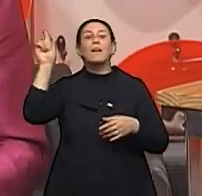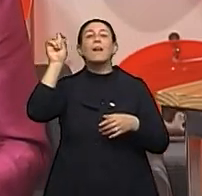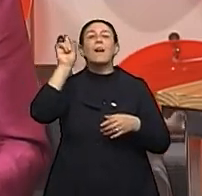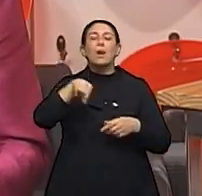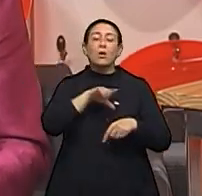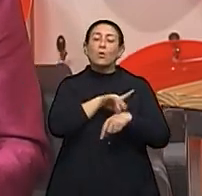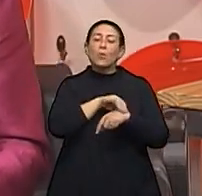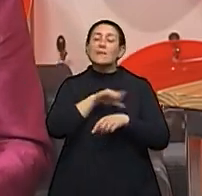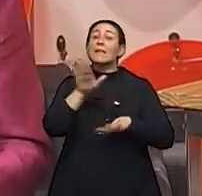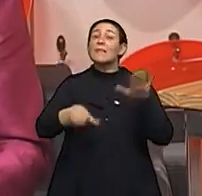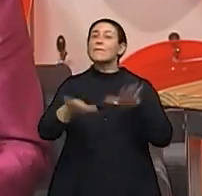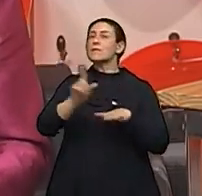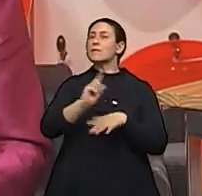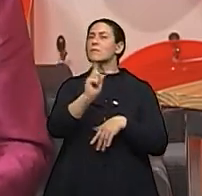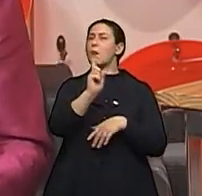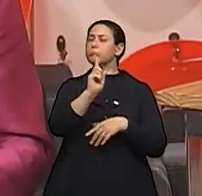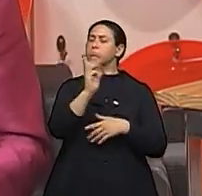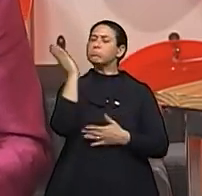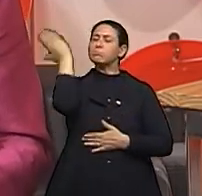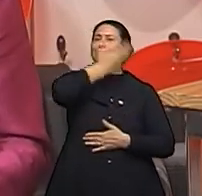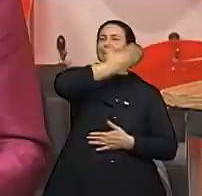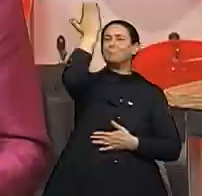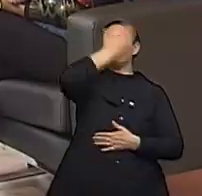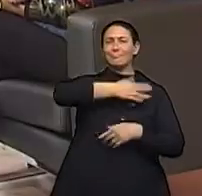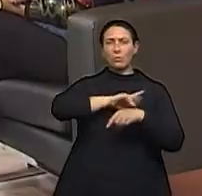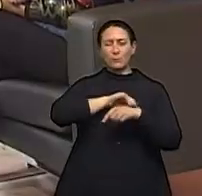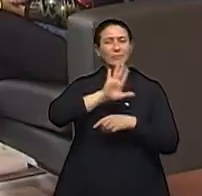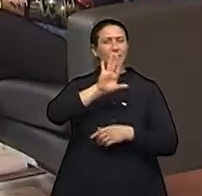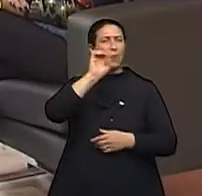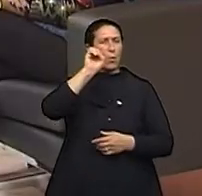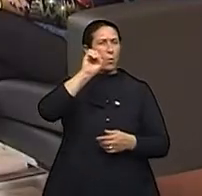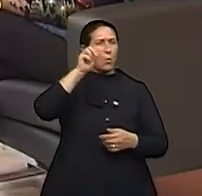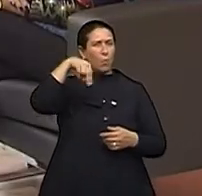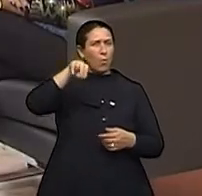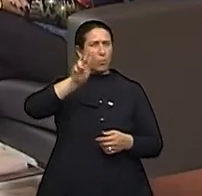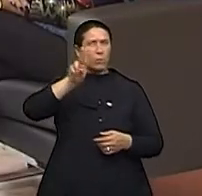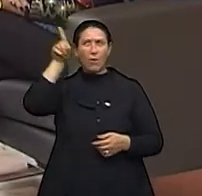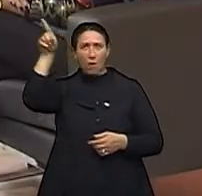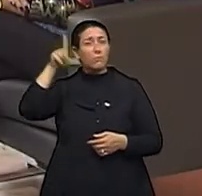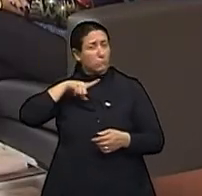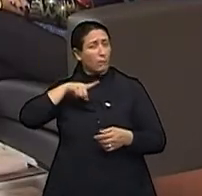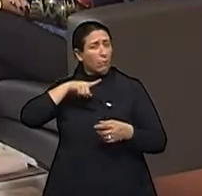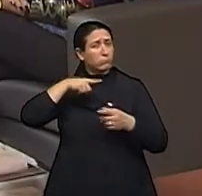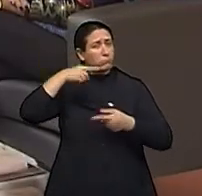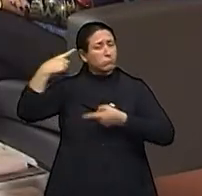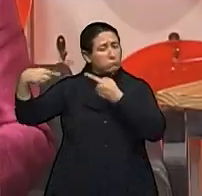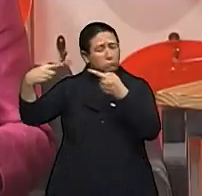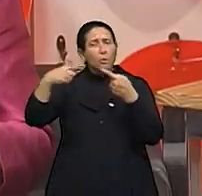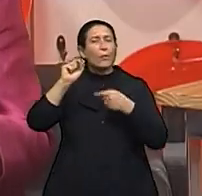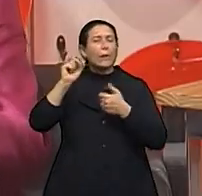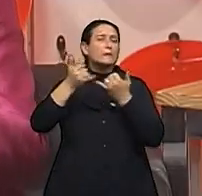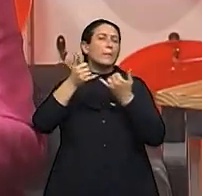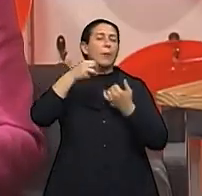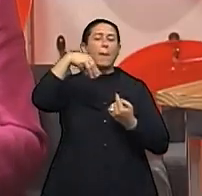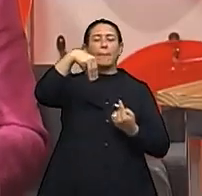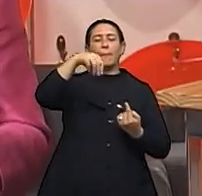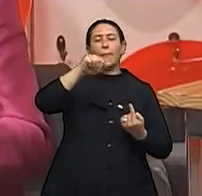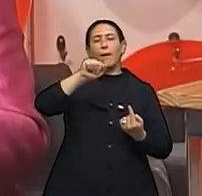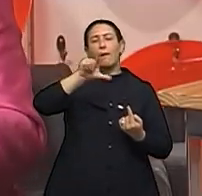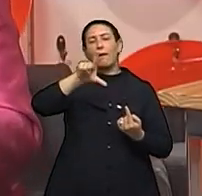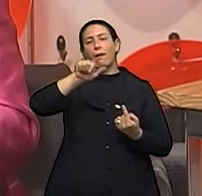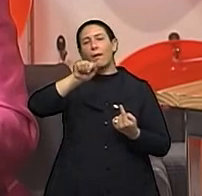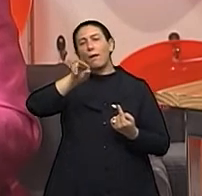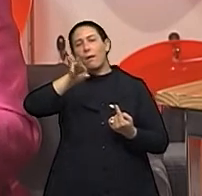Isso, inclusive, está na pauta da ONU para se tornar um motivo, como foi malária, como foi AIDS,